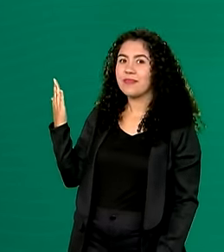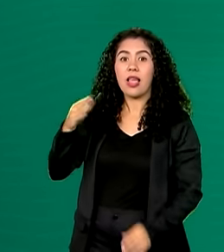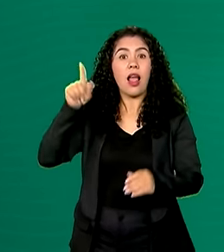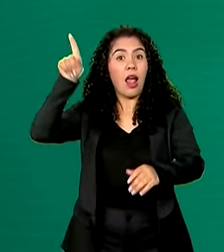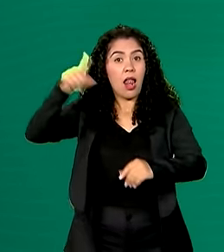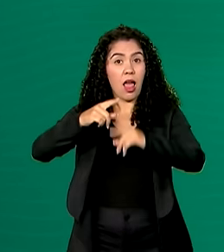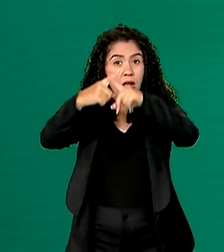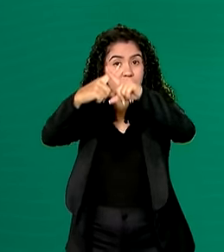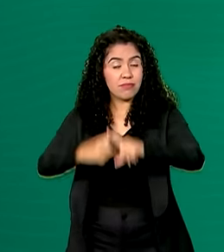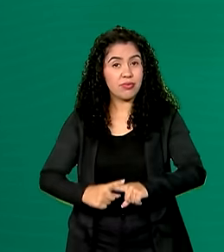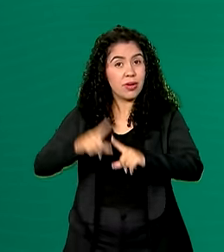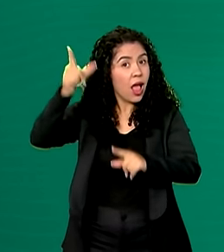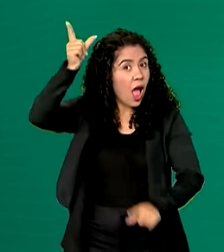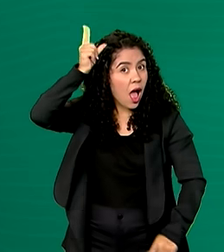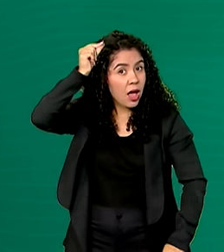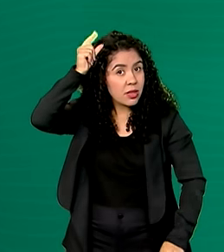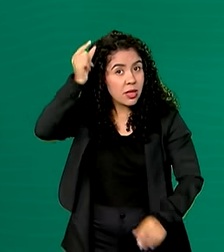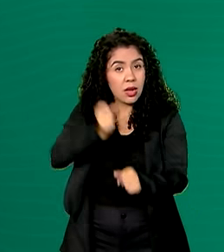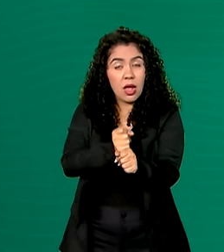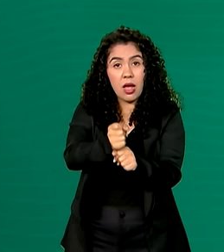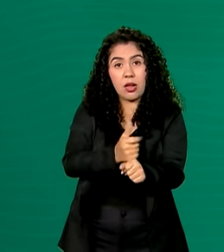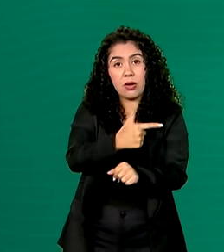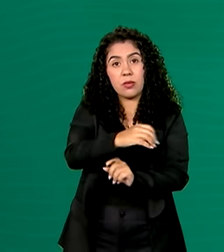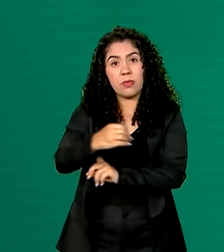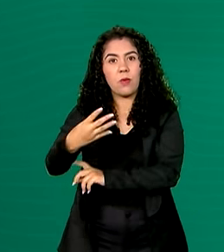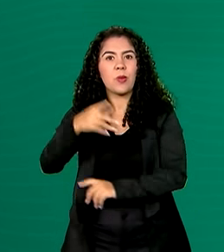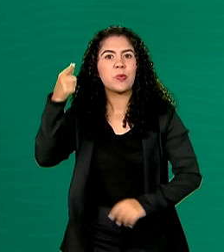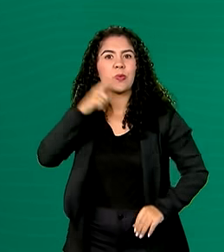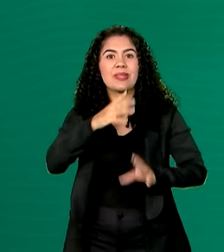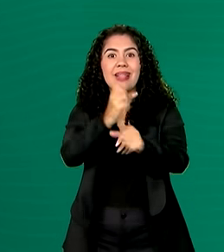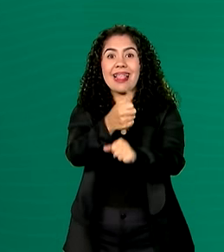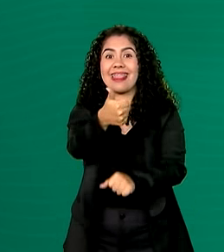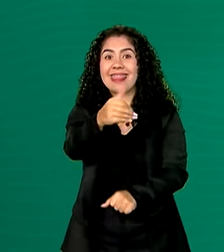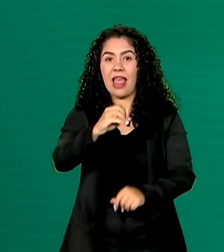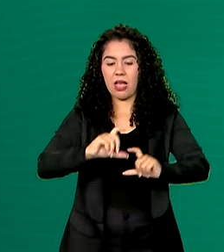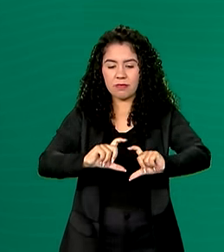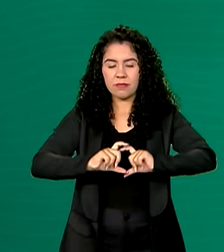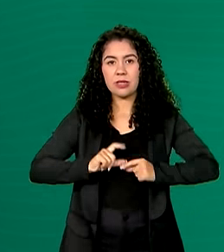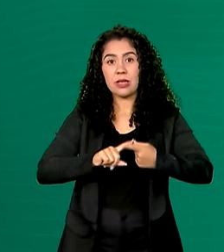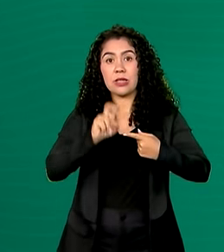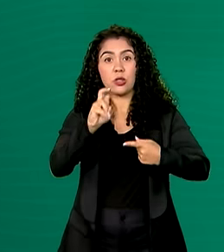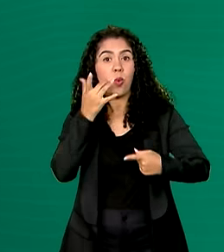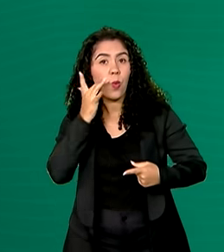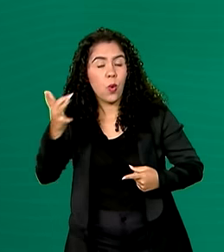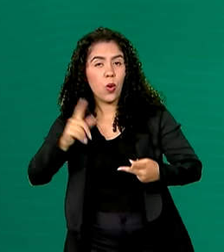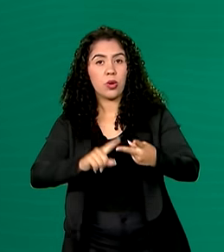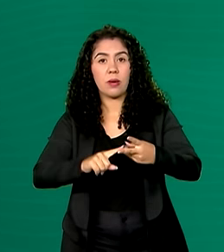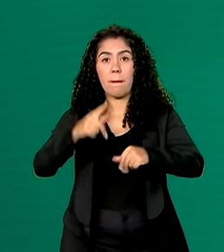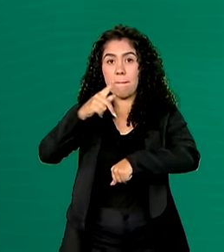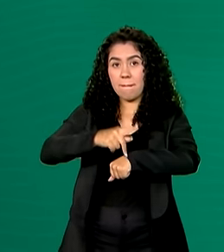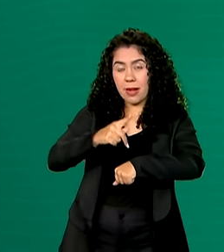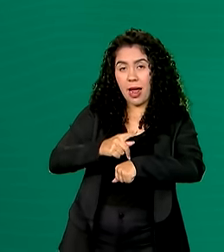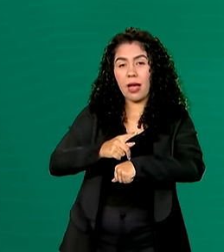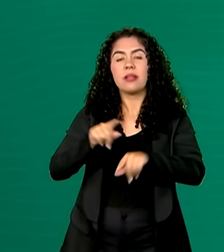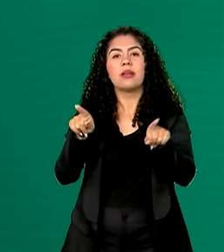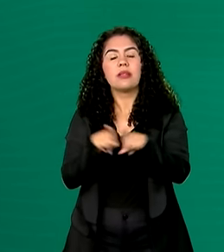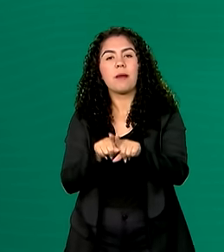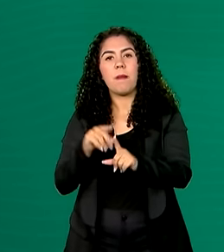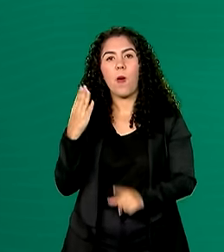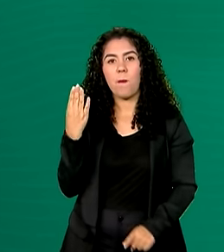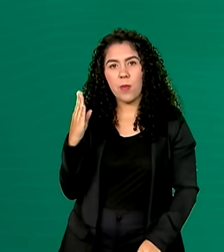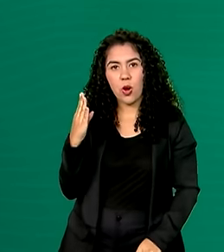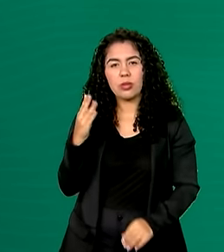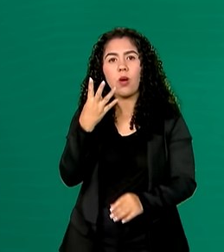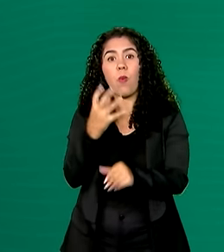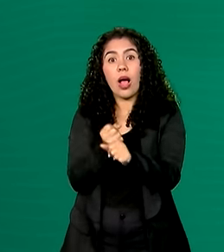2004, o Brasil terminou a competição com 10 medalhas, 5 ouros, 2 pratas e 3 bronzes. Quatro anos